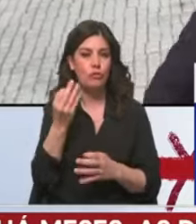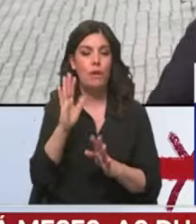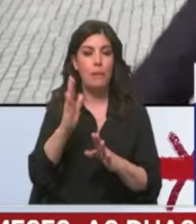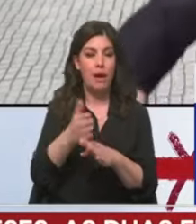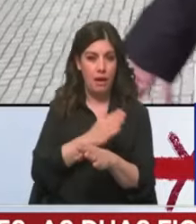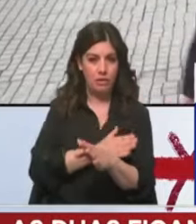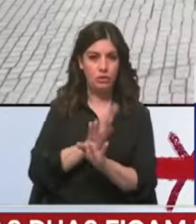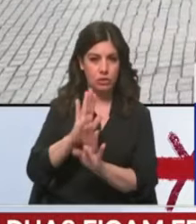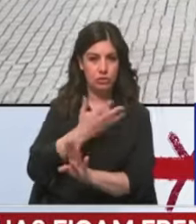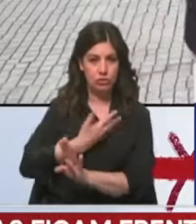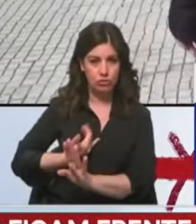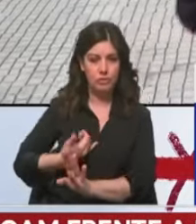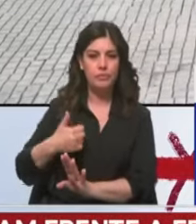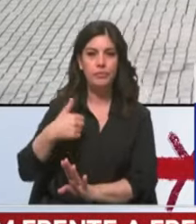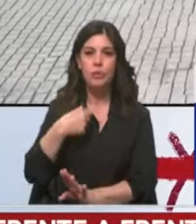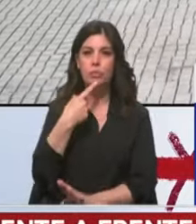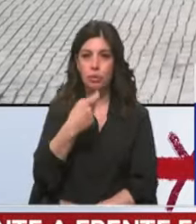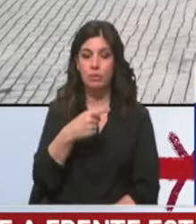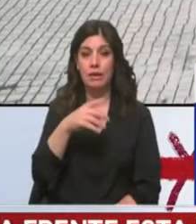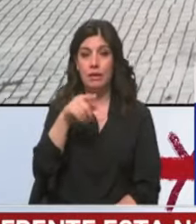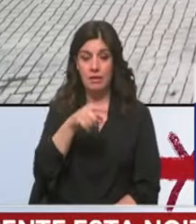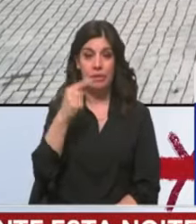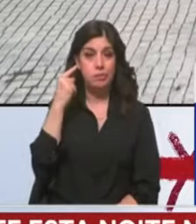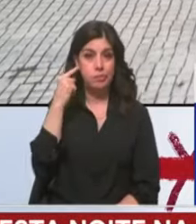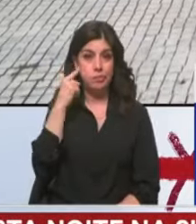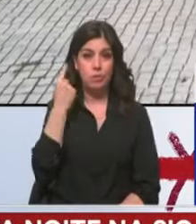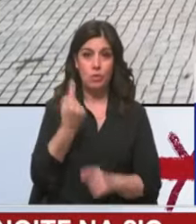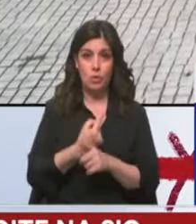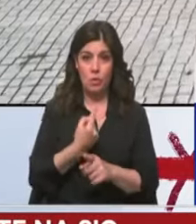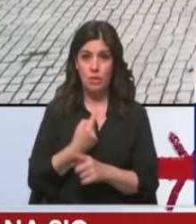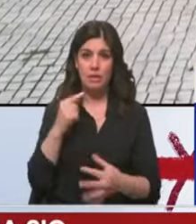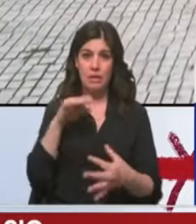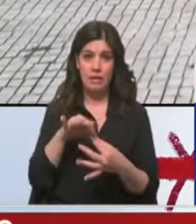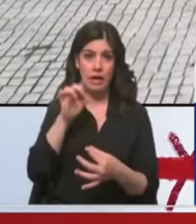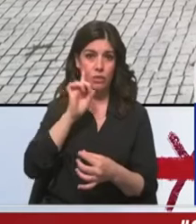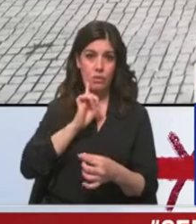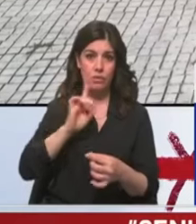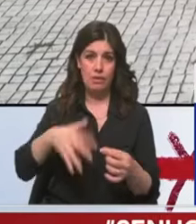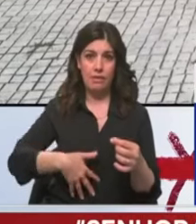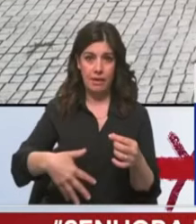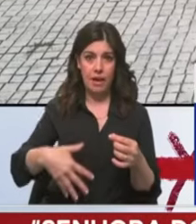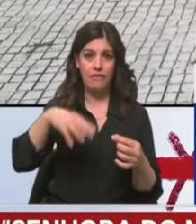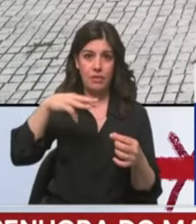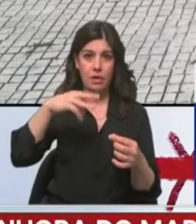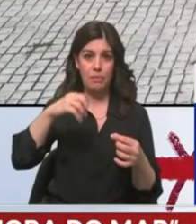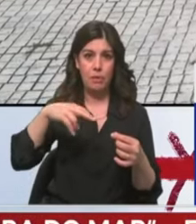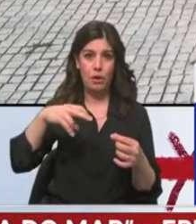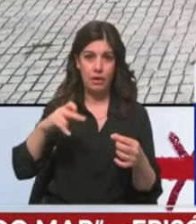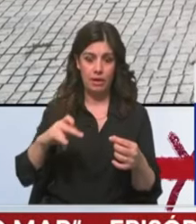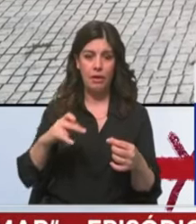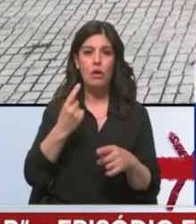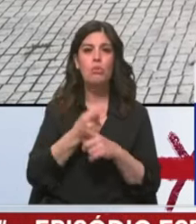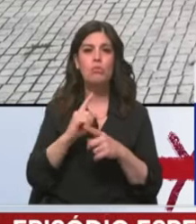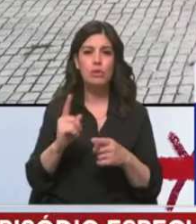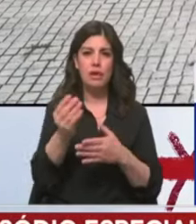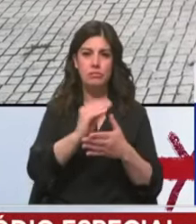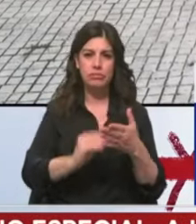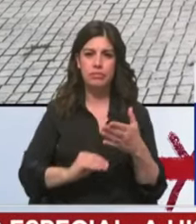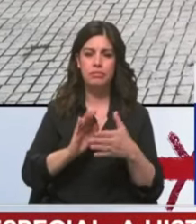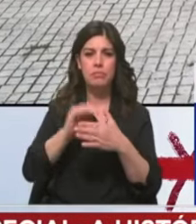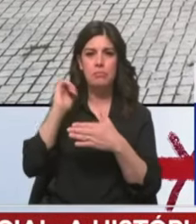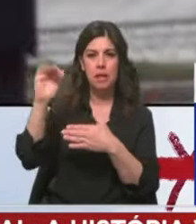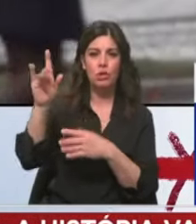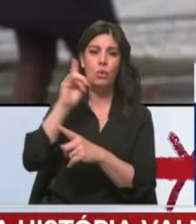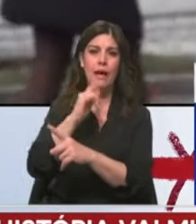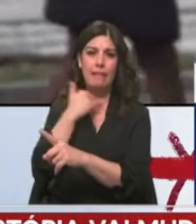Se tinha informação sobre o caso da Mónica Silva, porquê é que manda esta carta à Filomena e não vai às